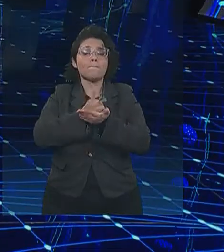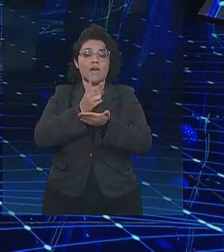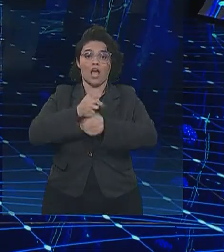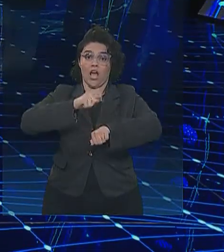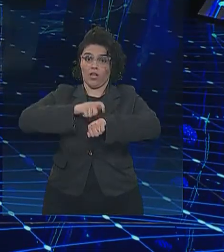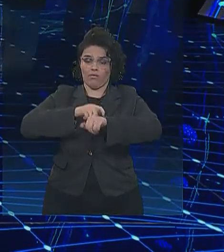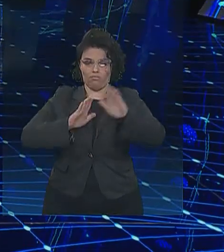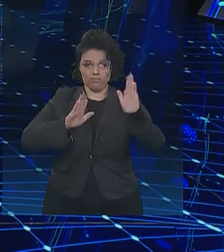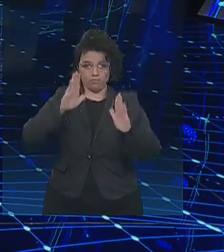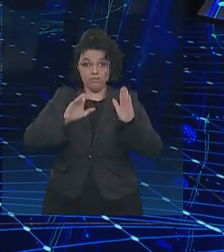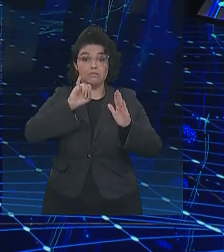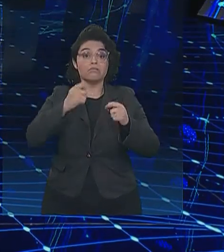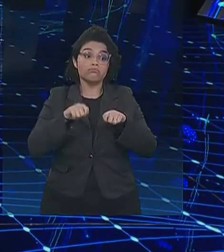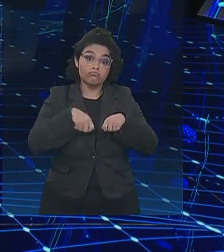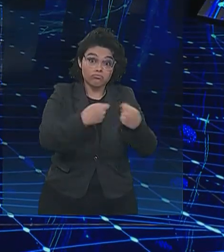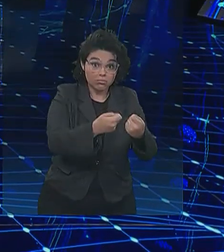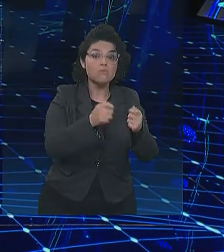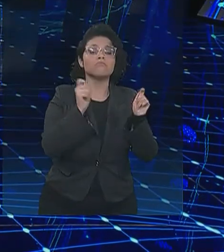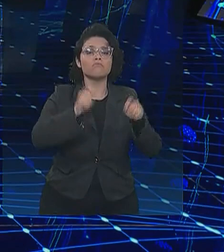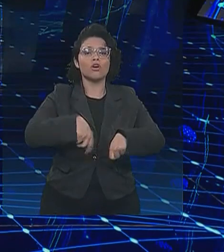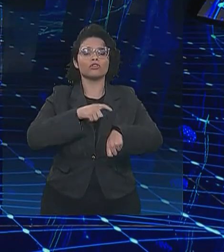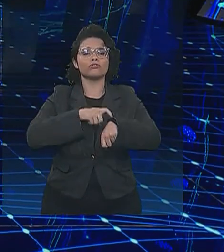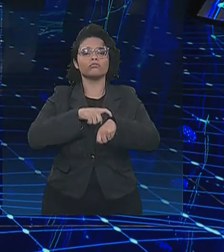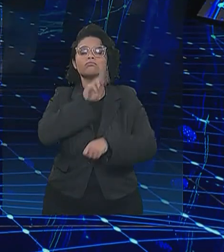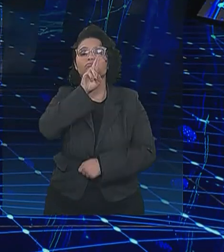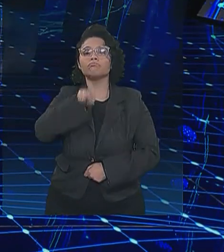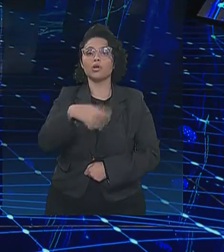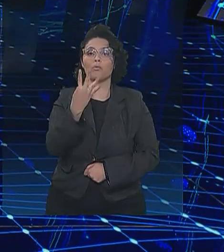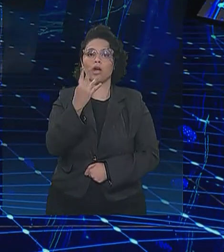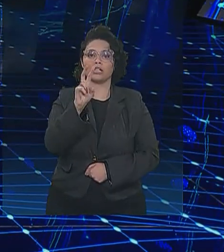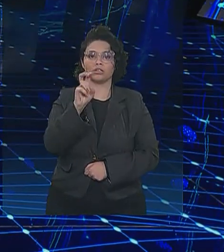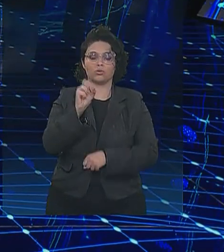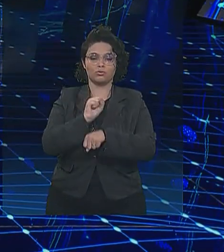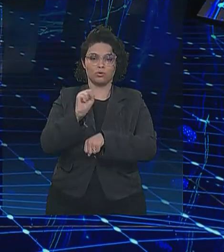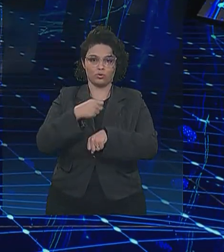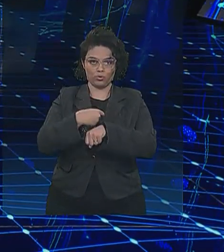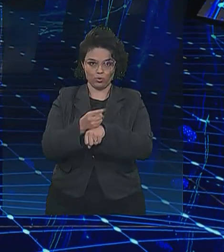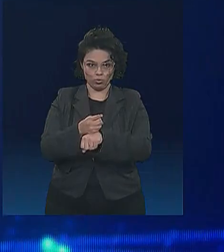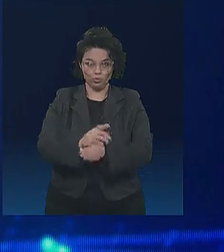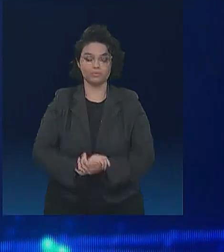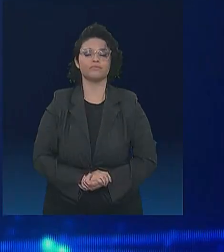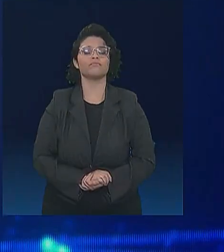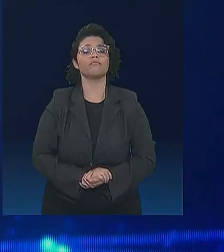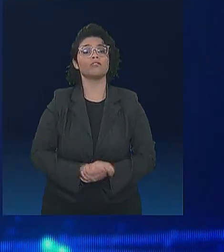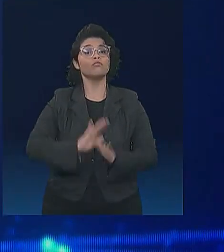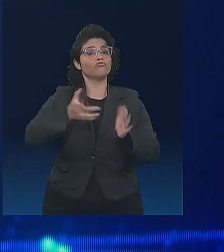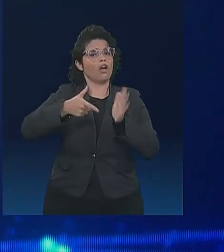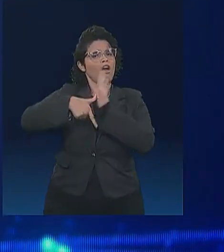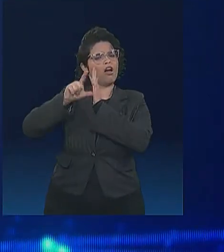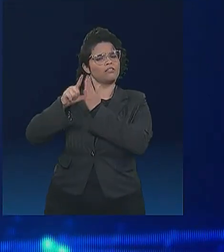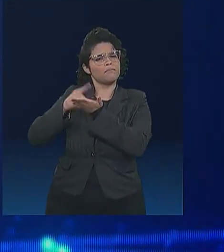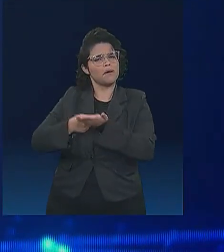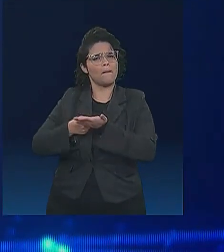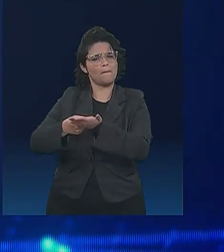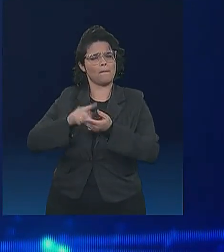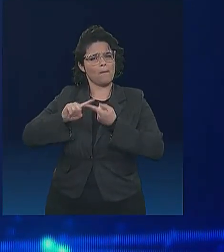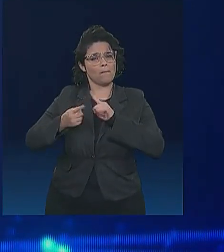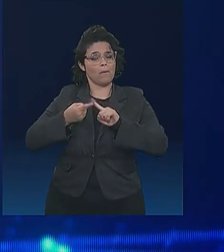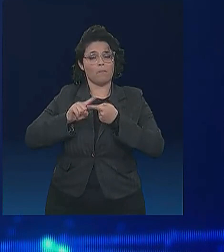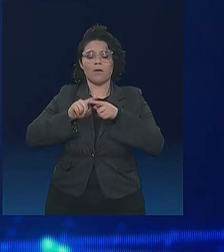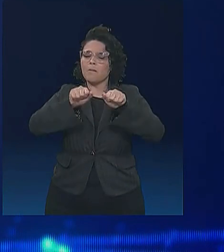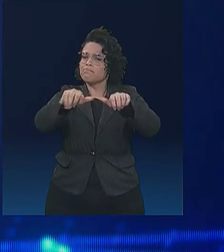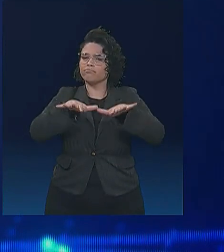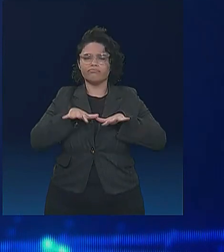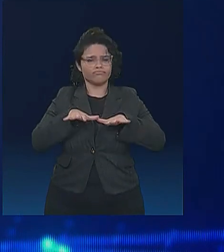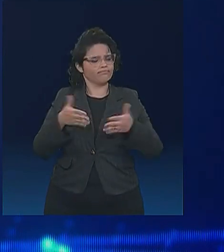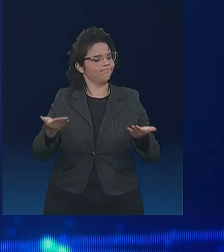Caso concedido, o tempo será de 45 segundos. Como acertado previamente com as campanhas, não temos público aqui